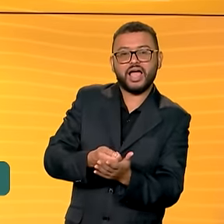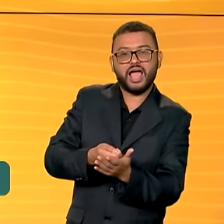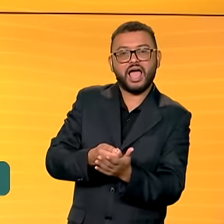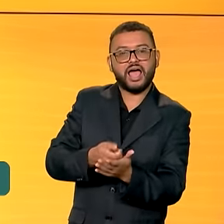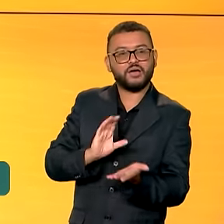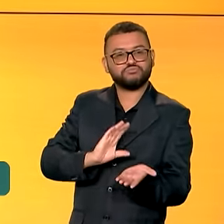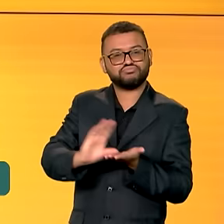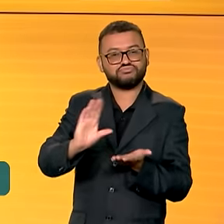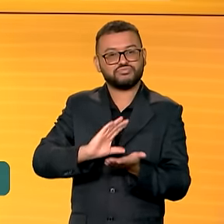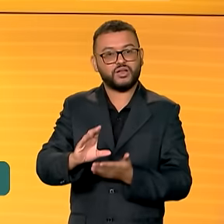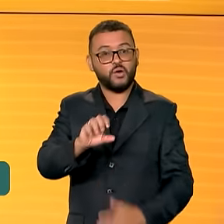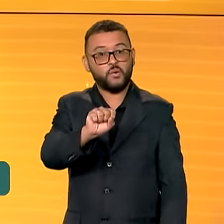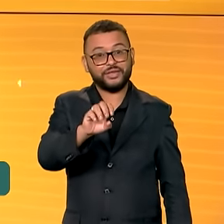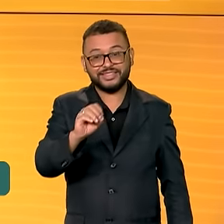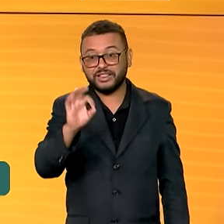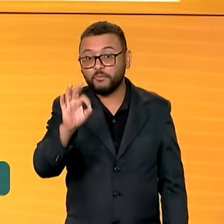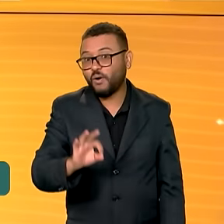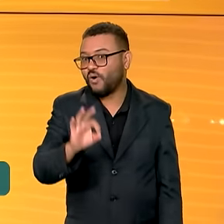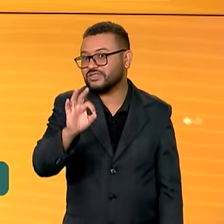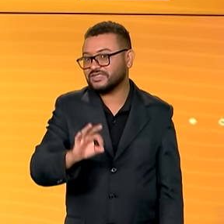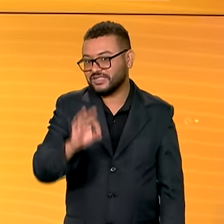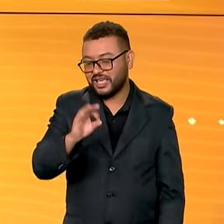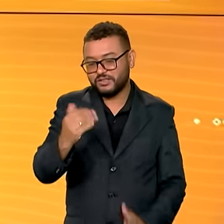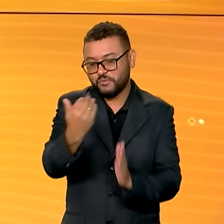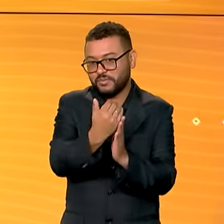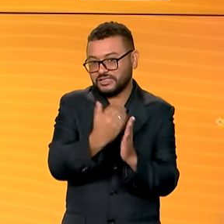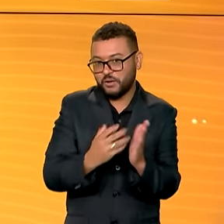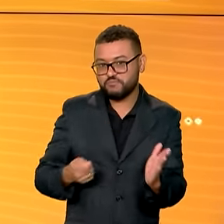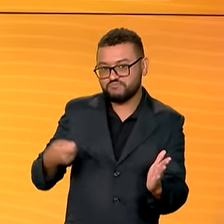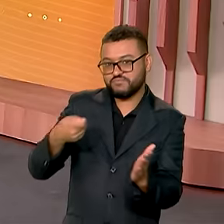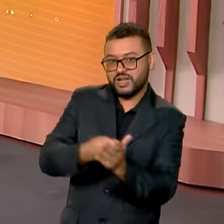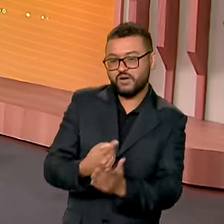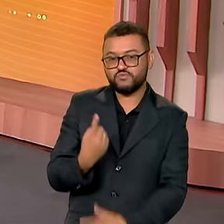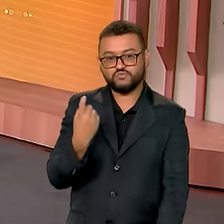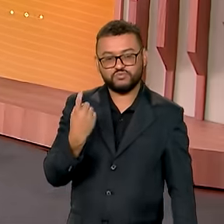com abatimento de 80% em parcela única.